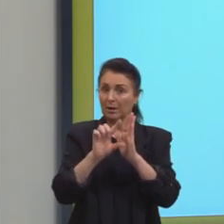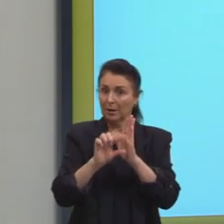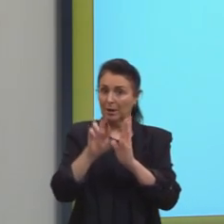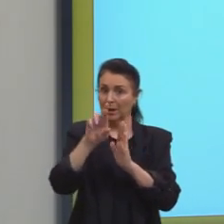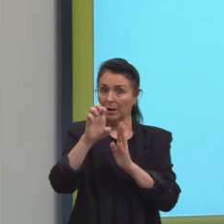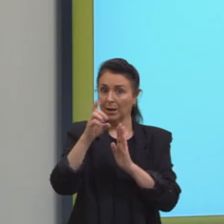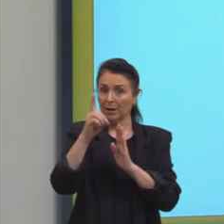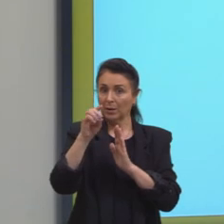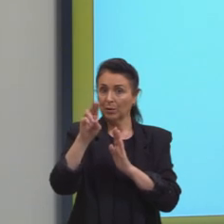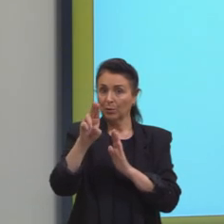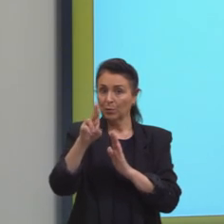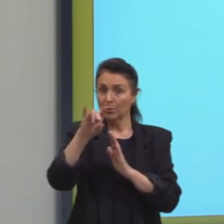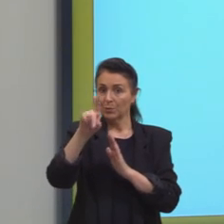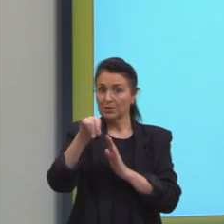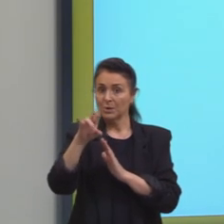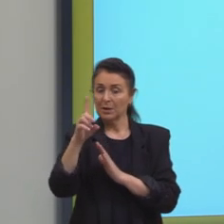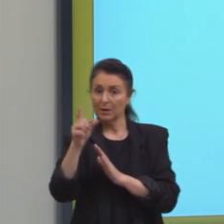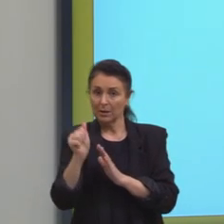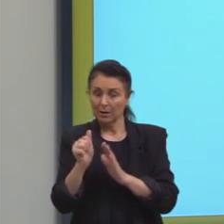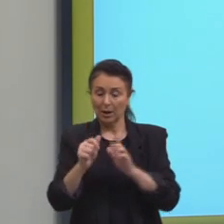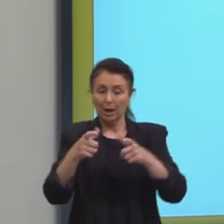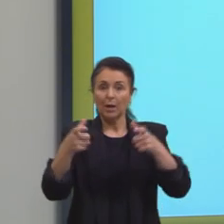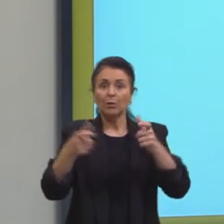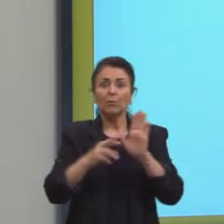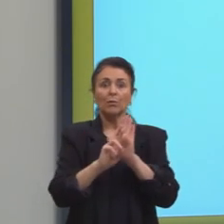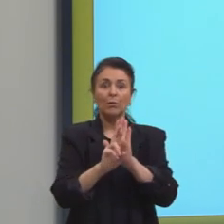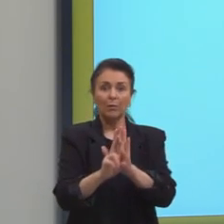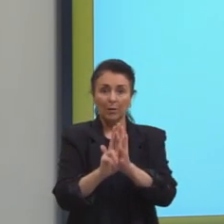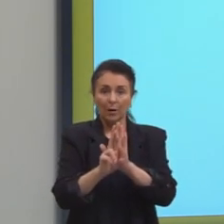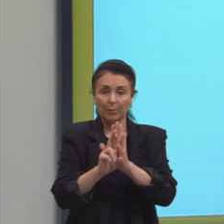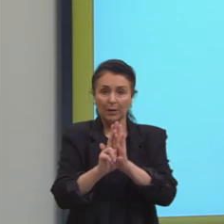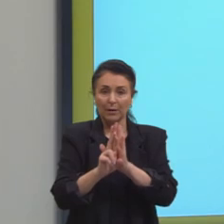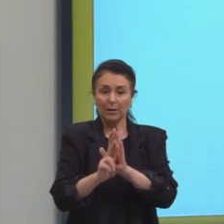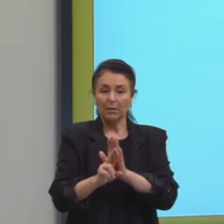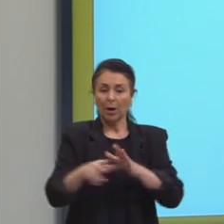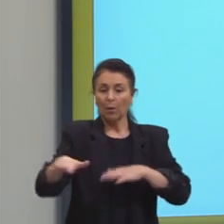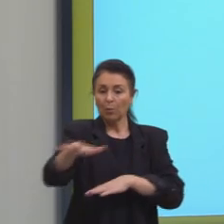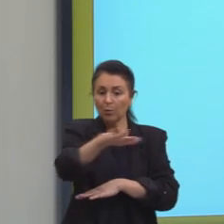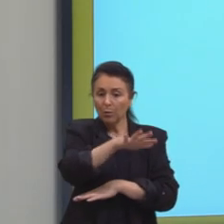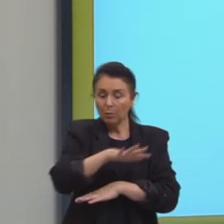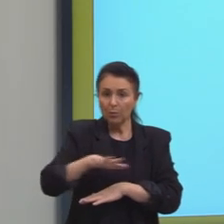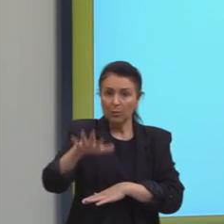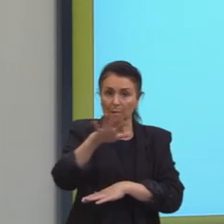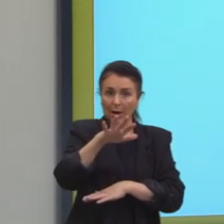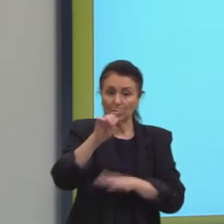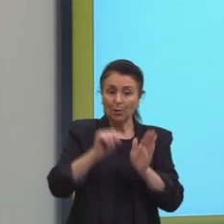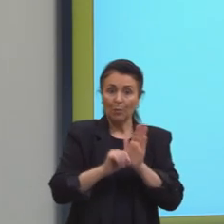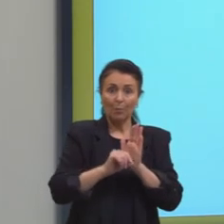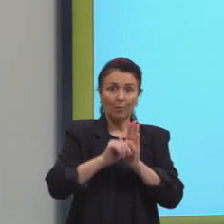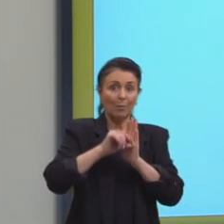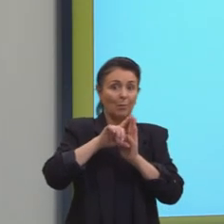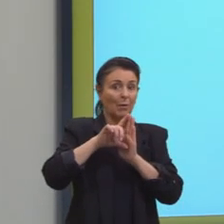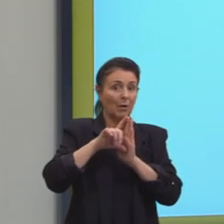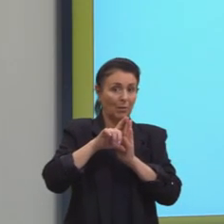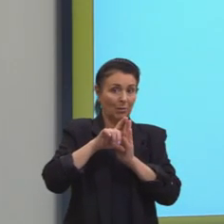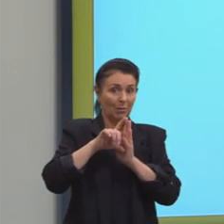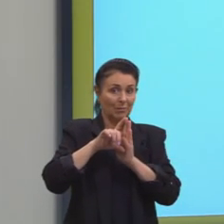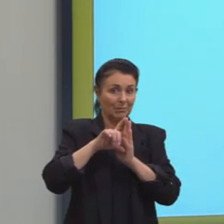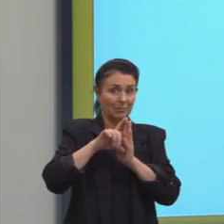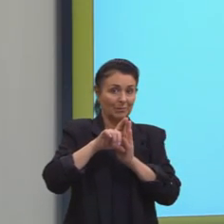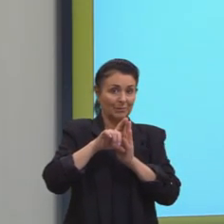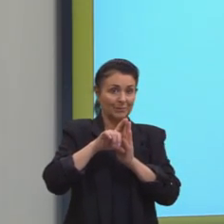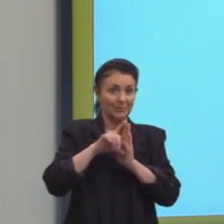a área real é maior que a representada, ou seja, aqui nós temos um para cinco e um